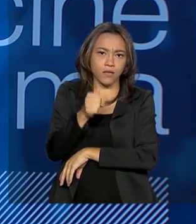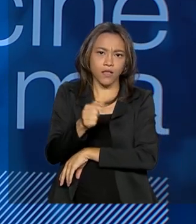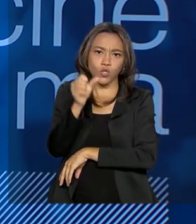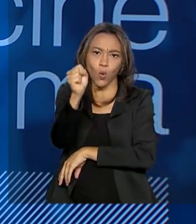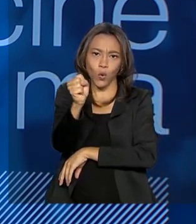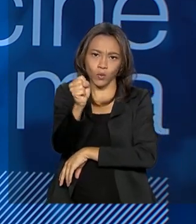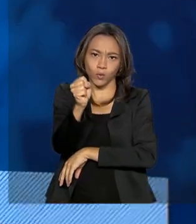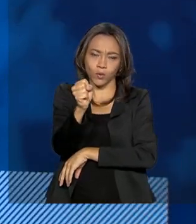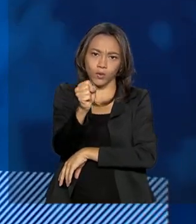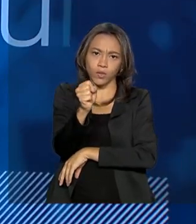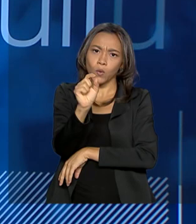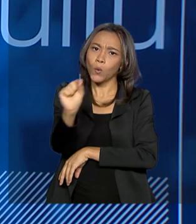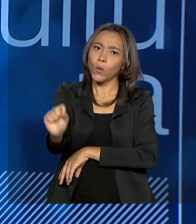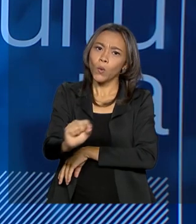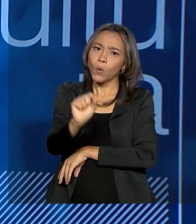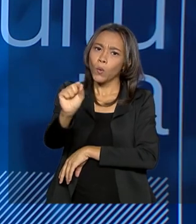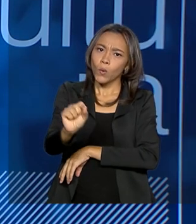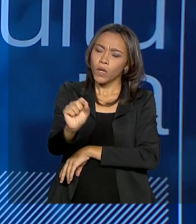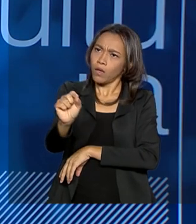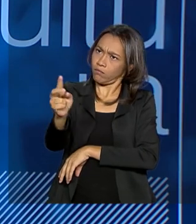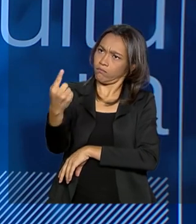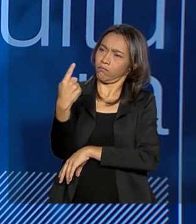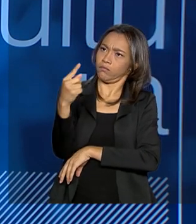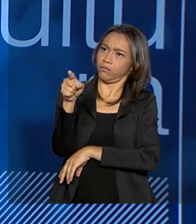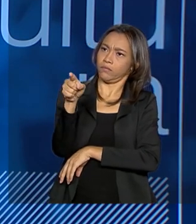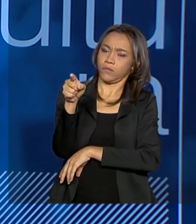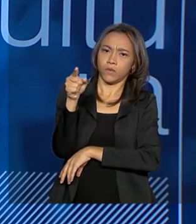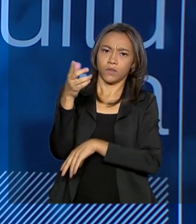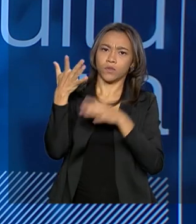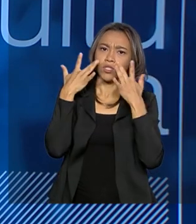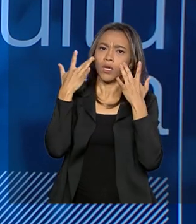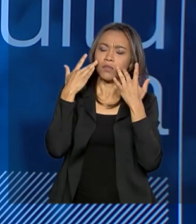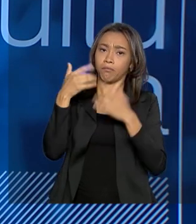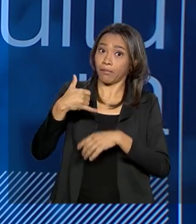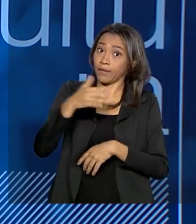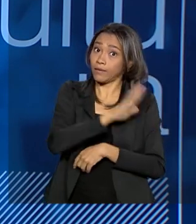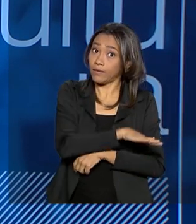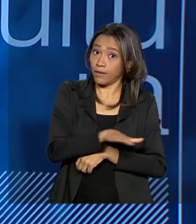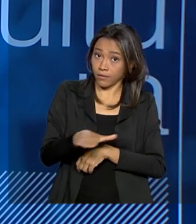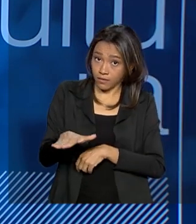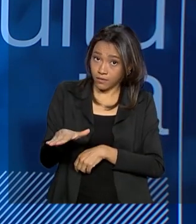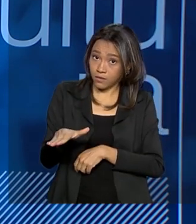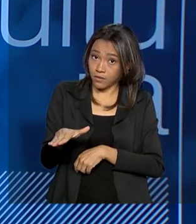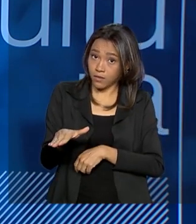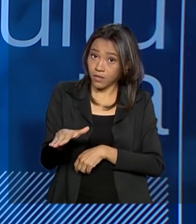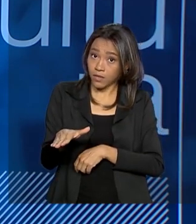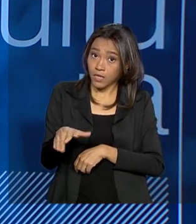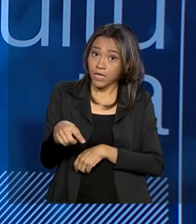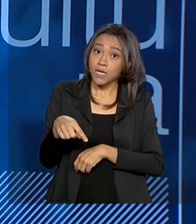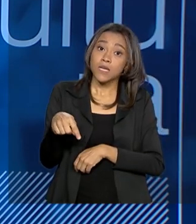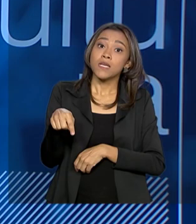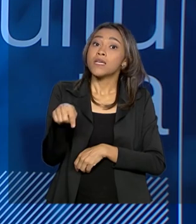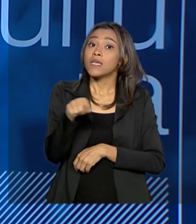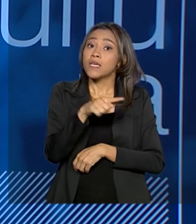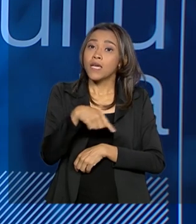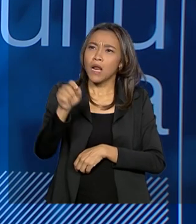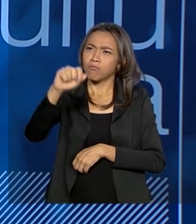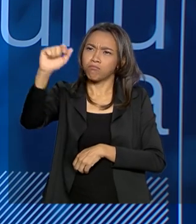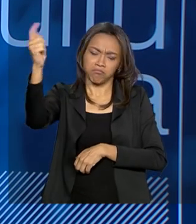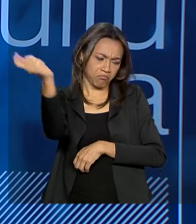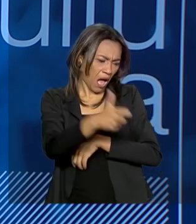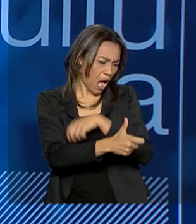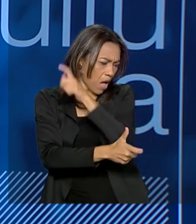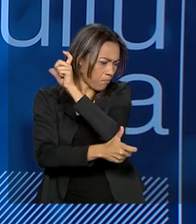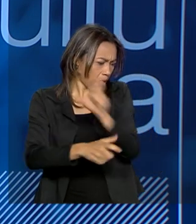de idade, começou a ser exibido um espetáculo teatral para crianças, que bombardeava as crianças com